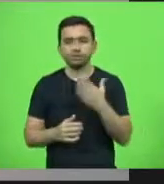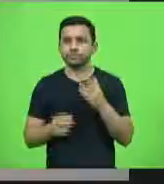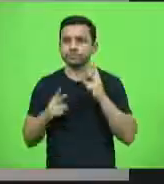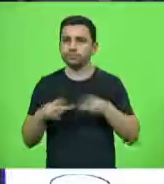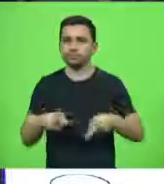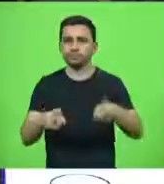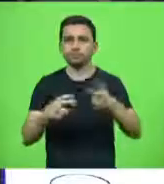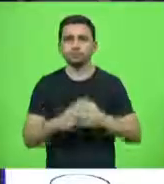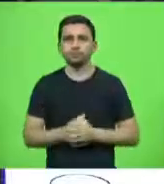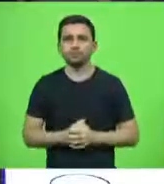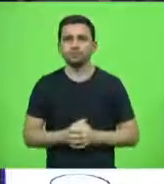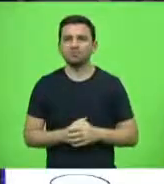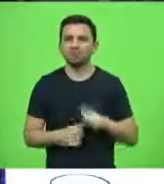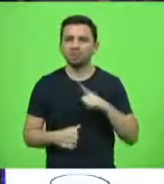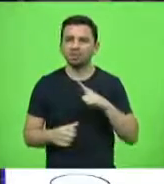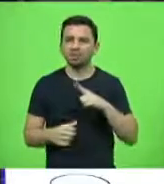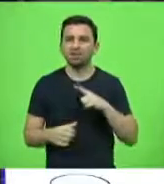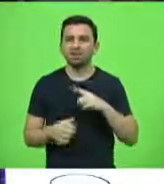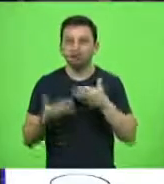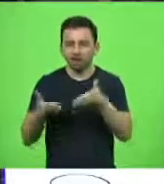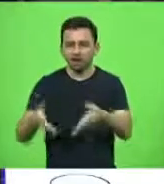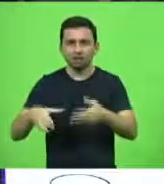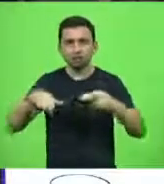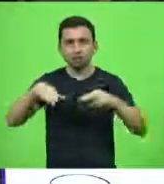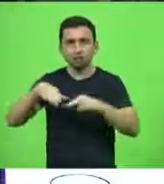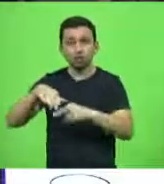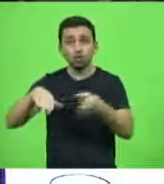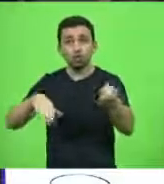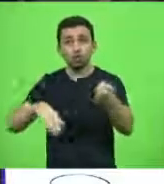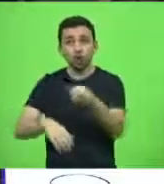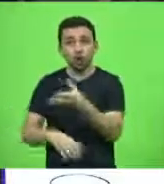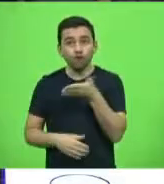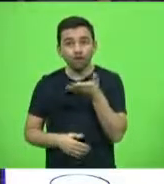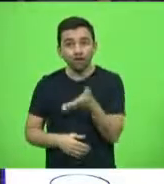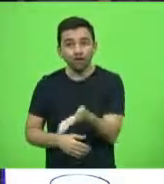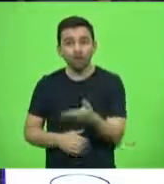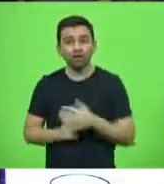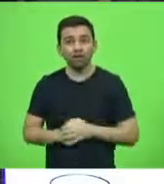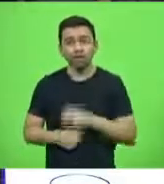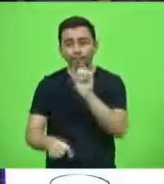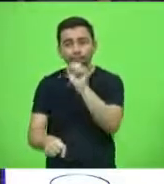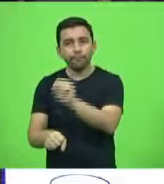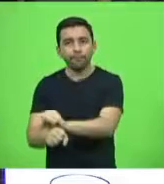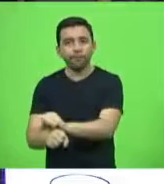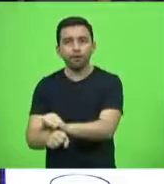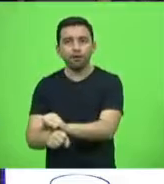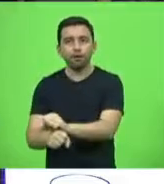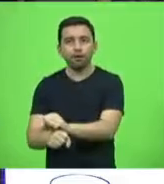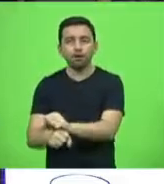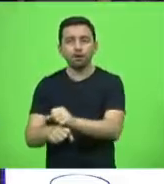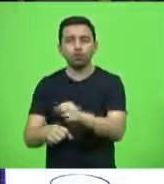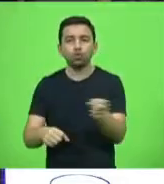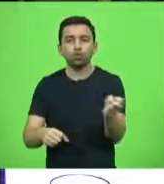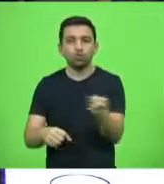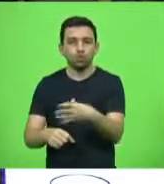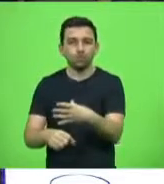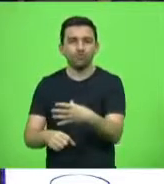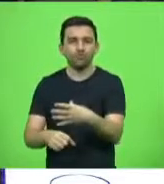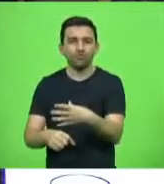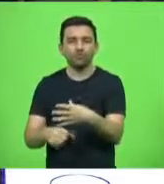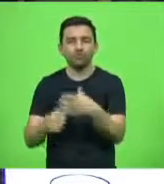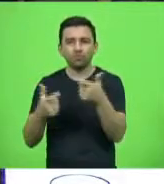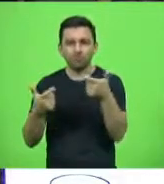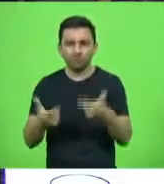tínhamos o equipamento, deputado Sargento Lima, novo, moderno, parado para a nova ala do Hospital e